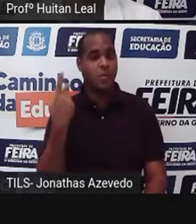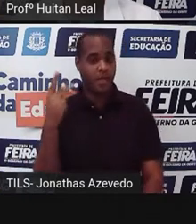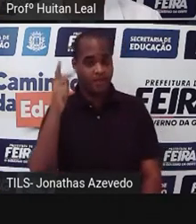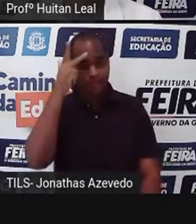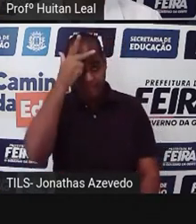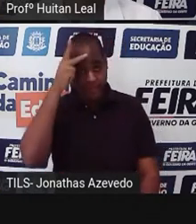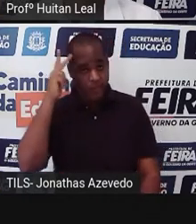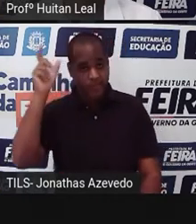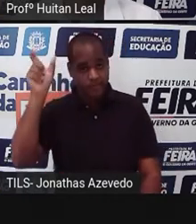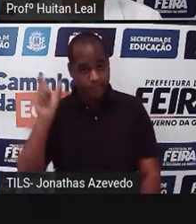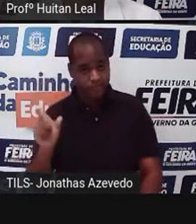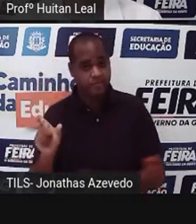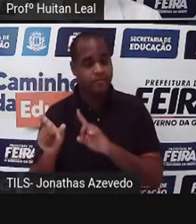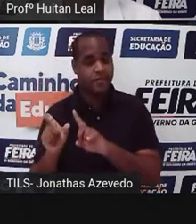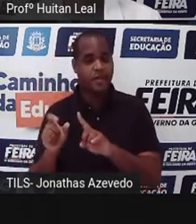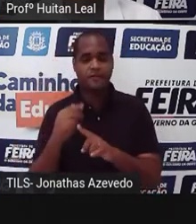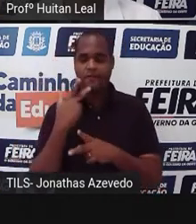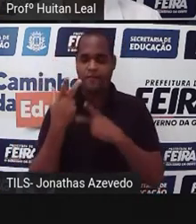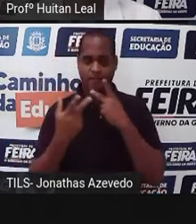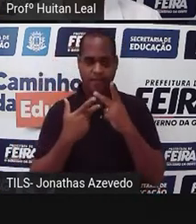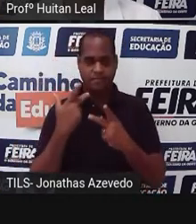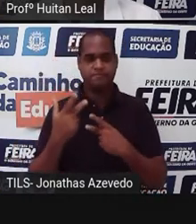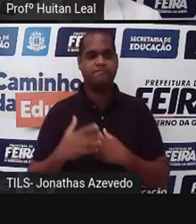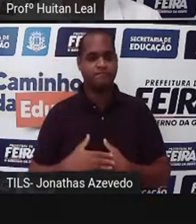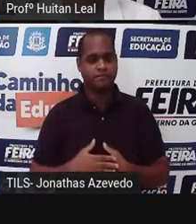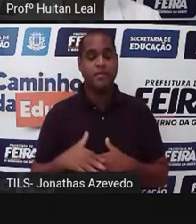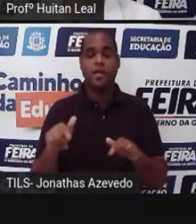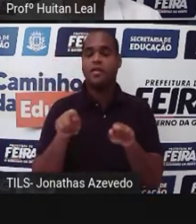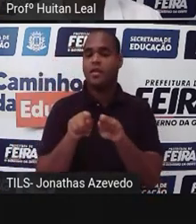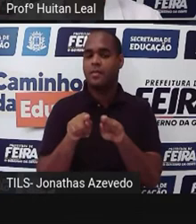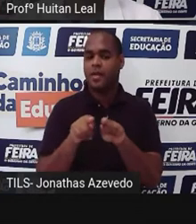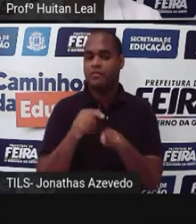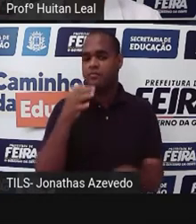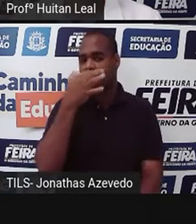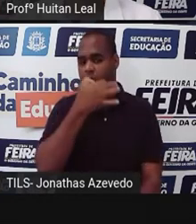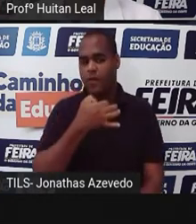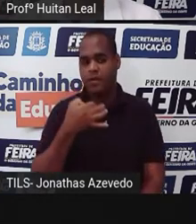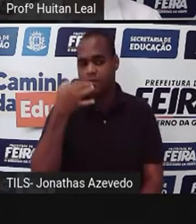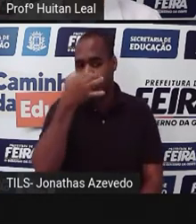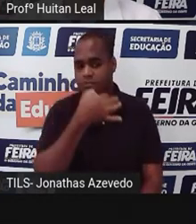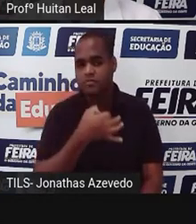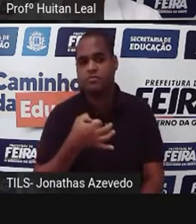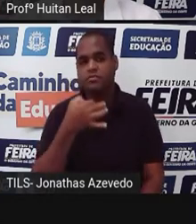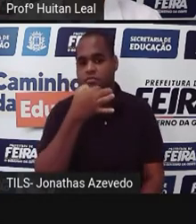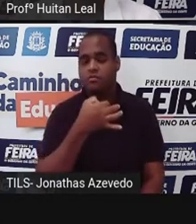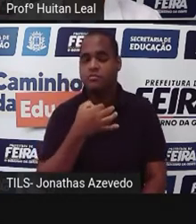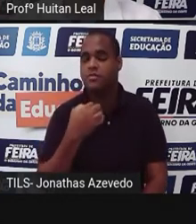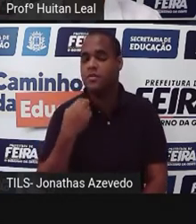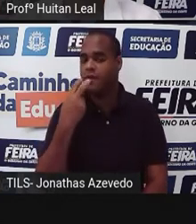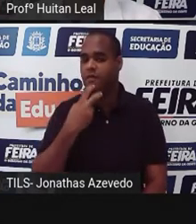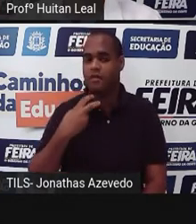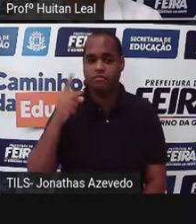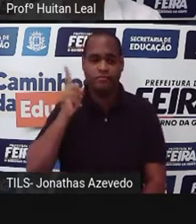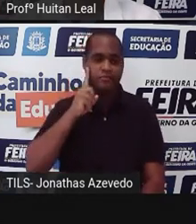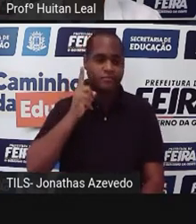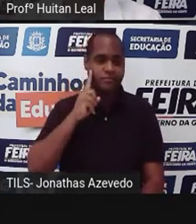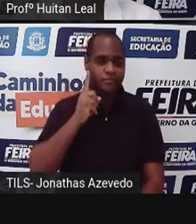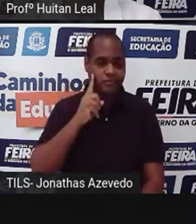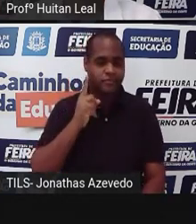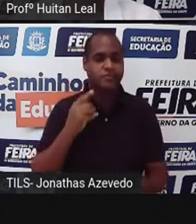está falando. Também traz aspectos de oralidade. Ou seja, da fala comum do dia a dia.